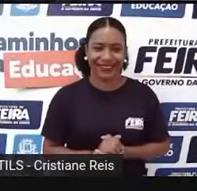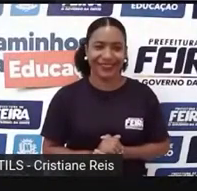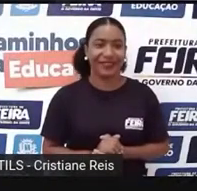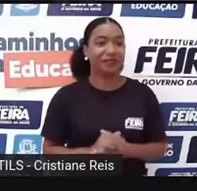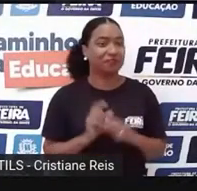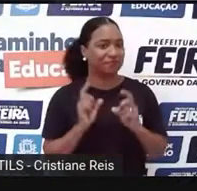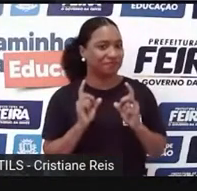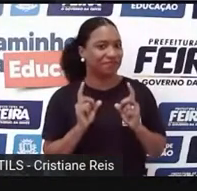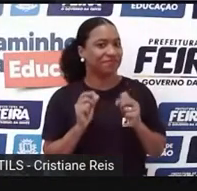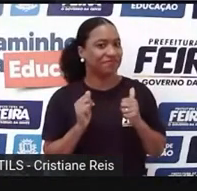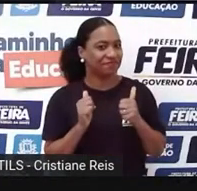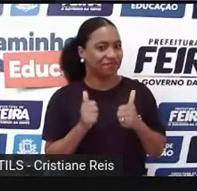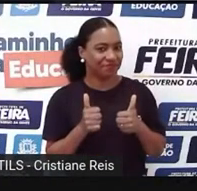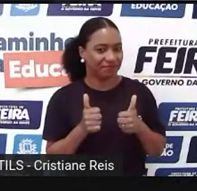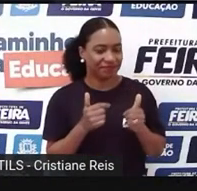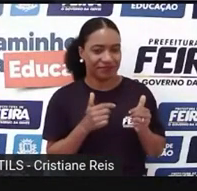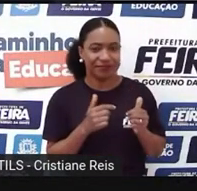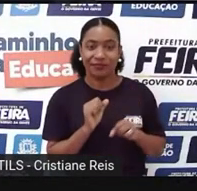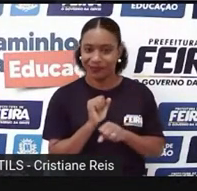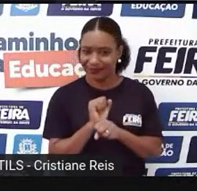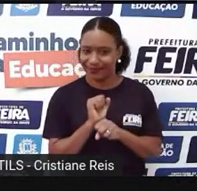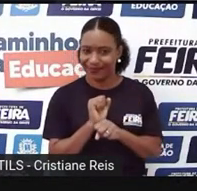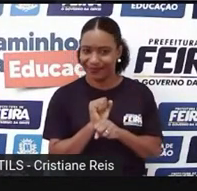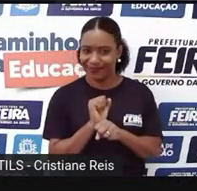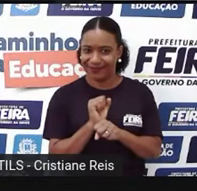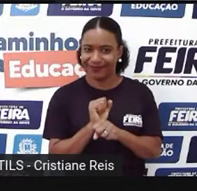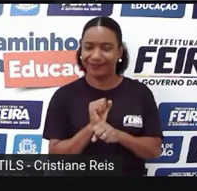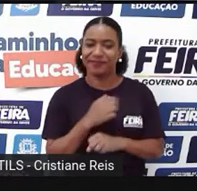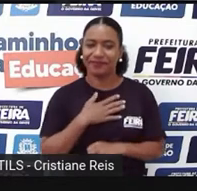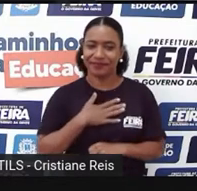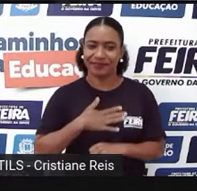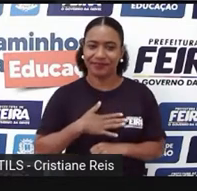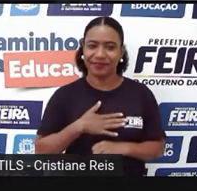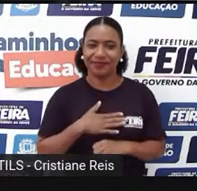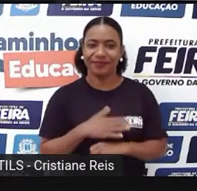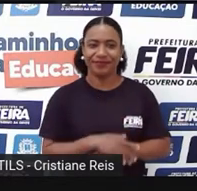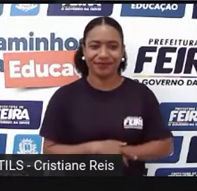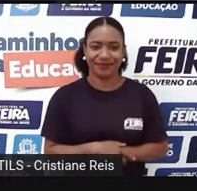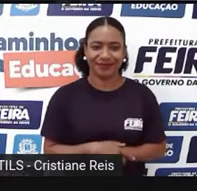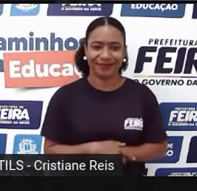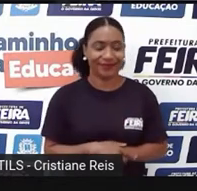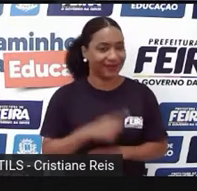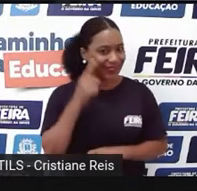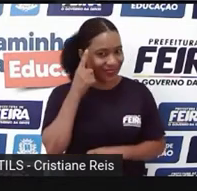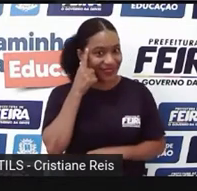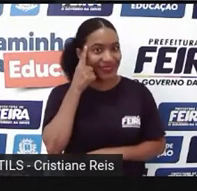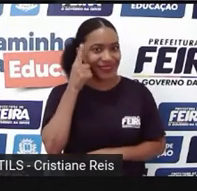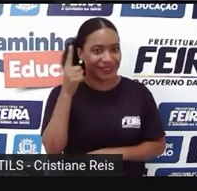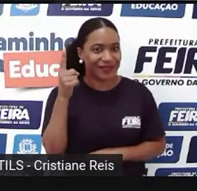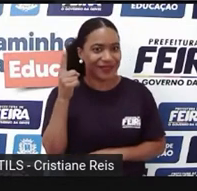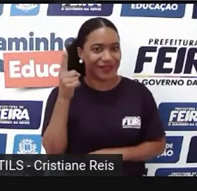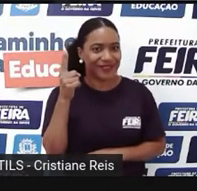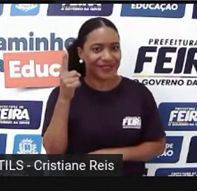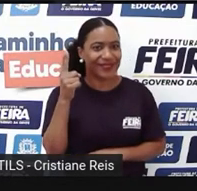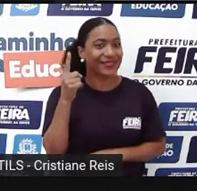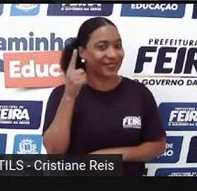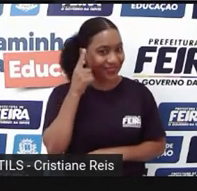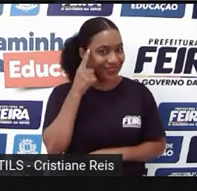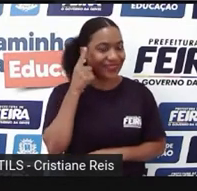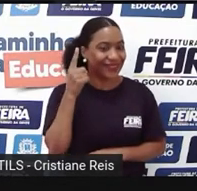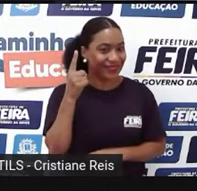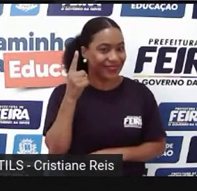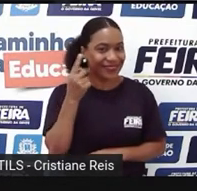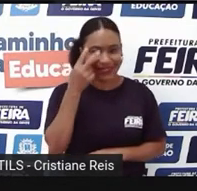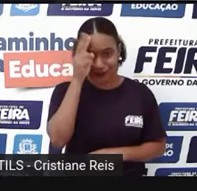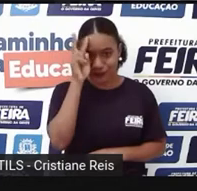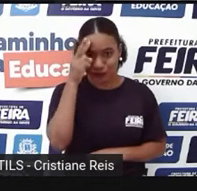Okay, students, just a moment, please. Só um minutinho, por favor. E aí, se lembraram, então, da